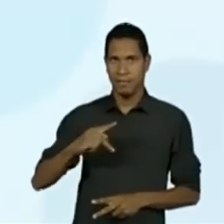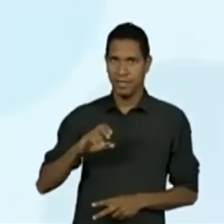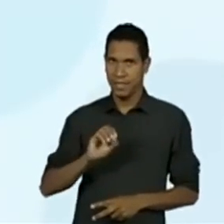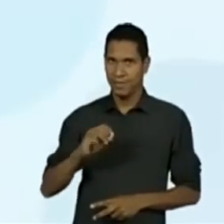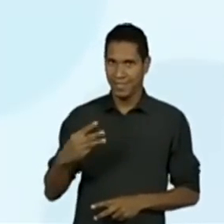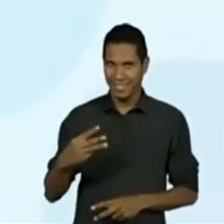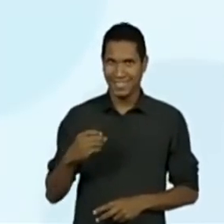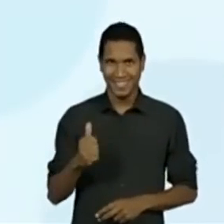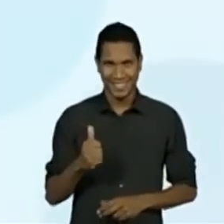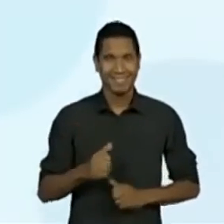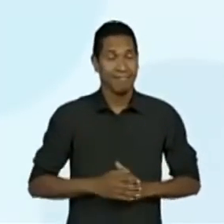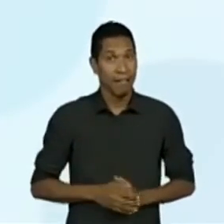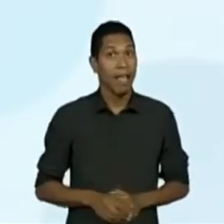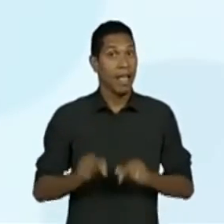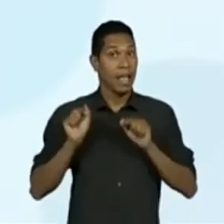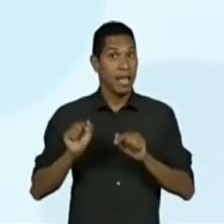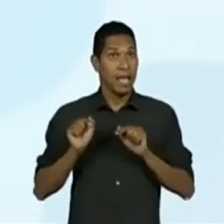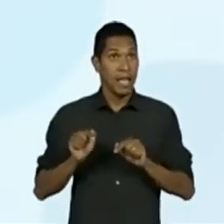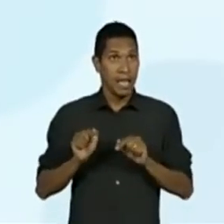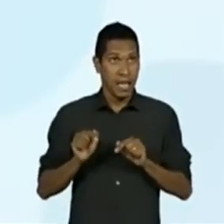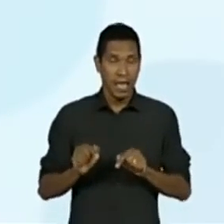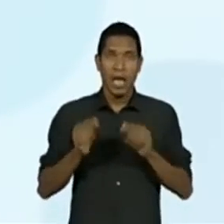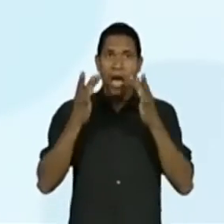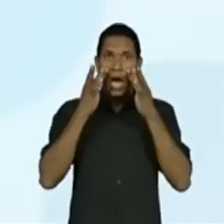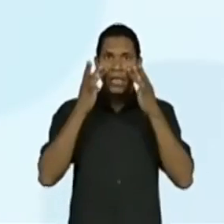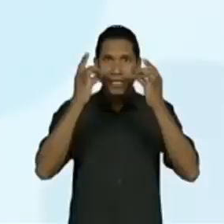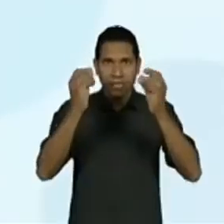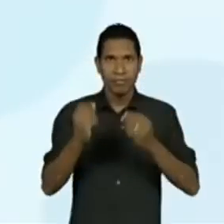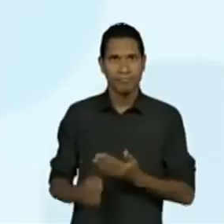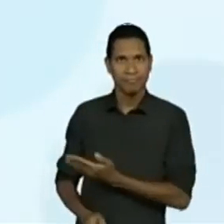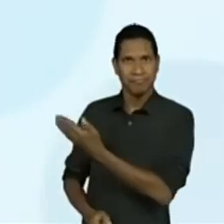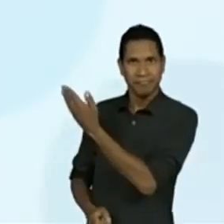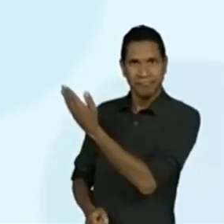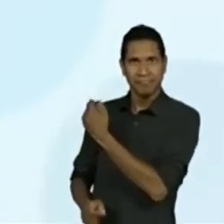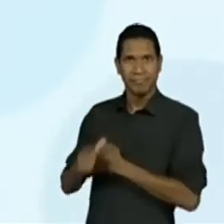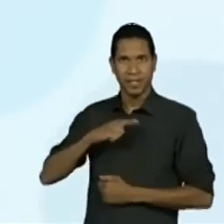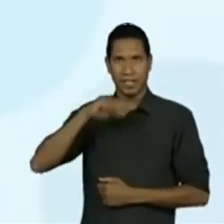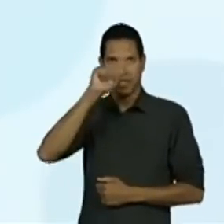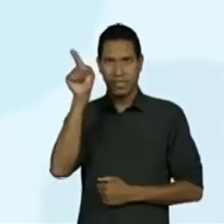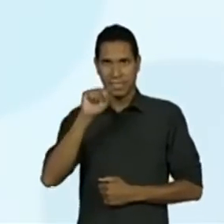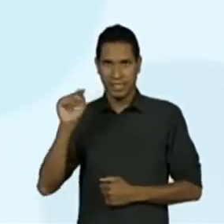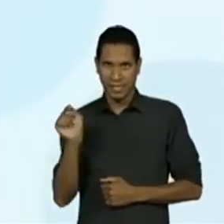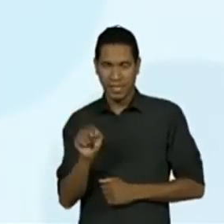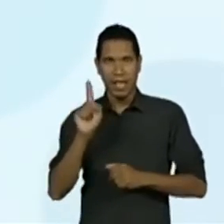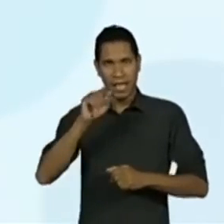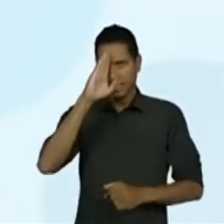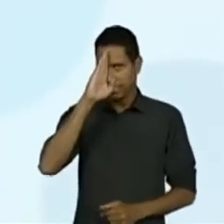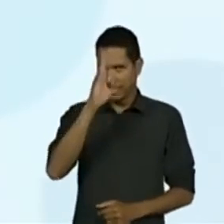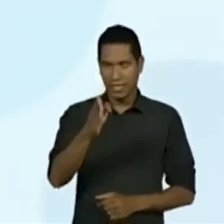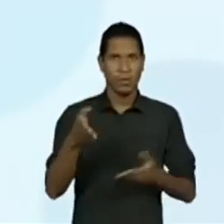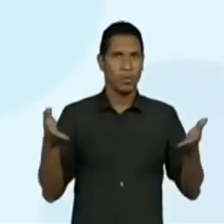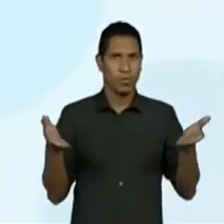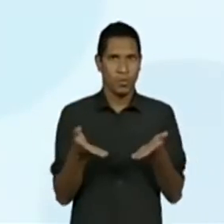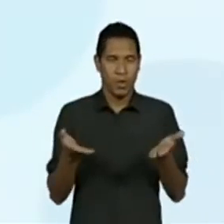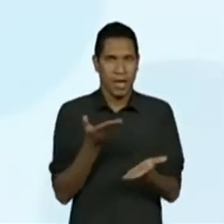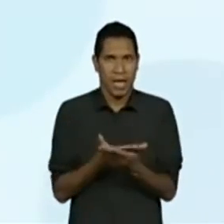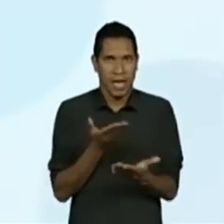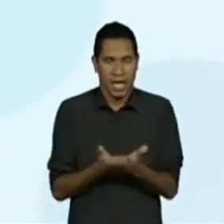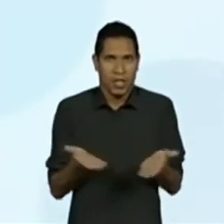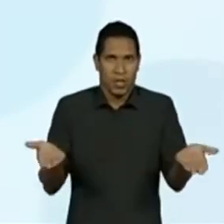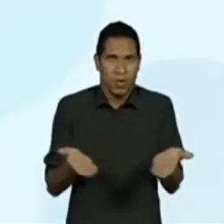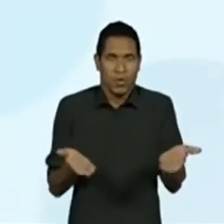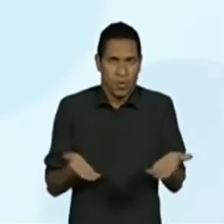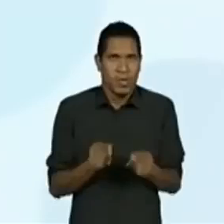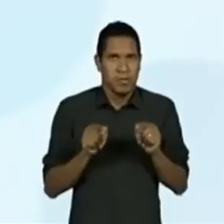EF35LP03. Essa aqui, eu chamo a atenção de vocês, que é a nossa central para esta aula